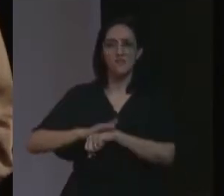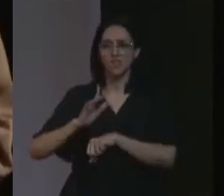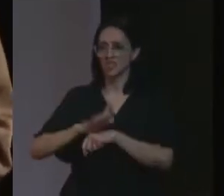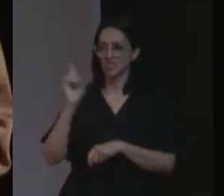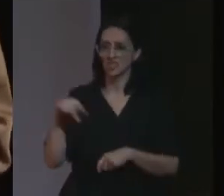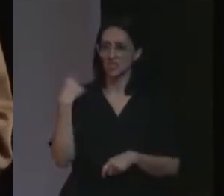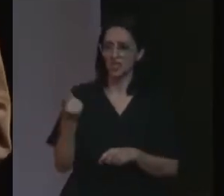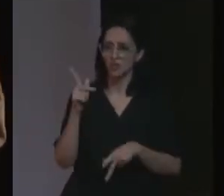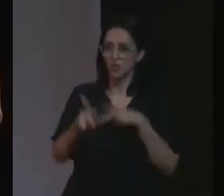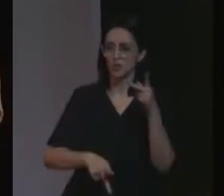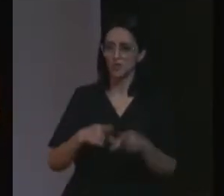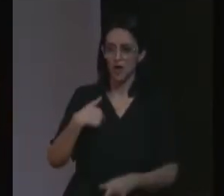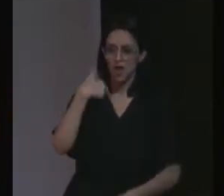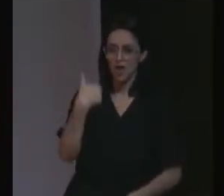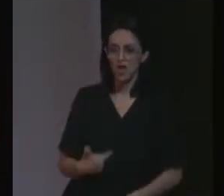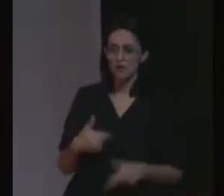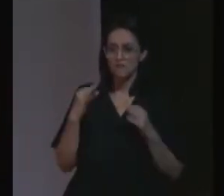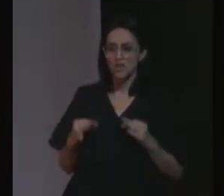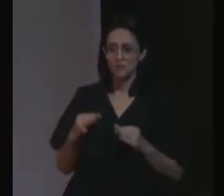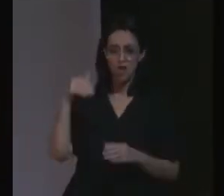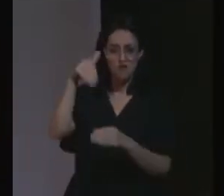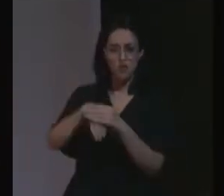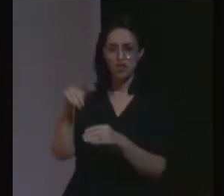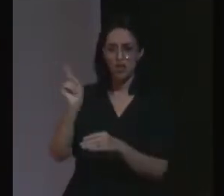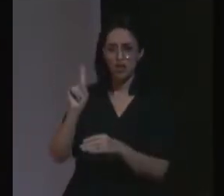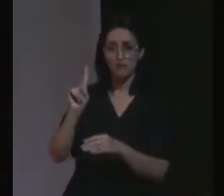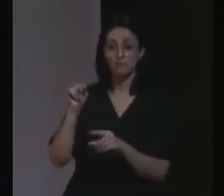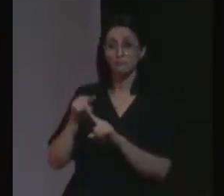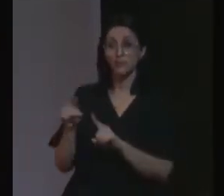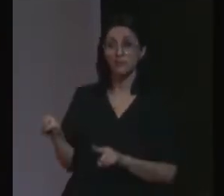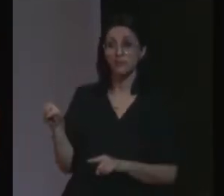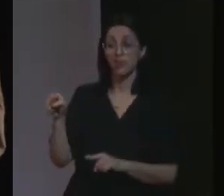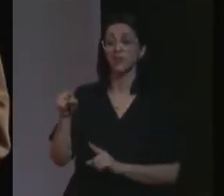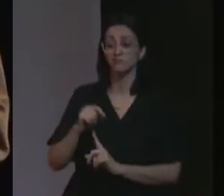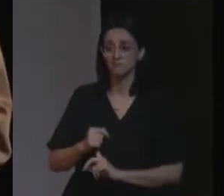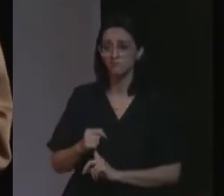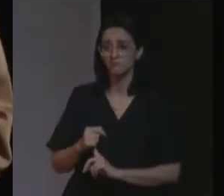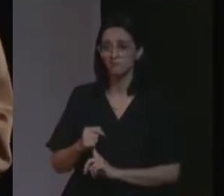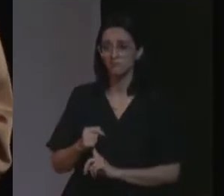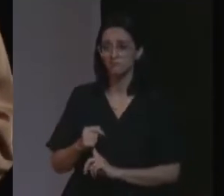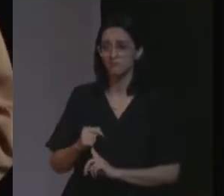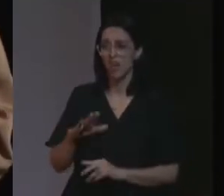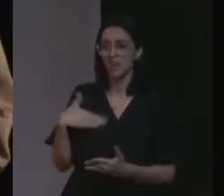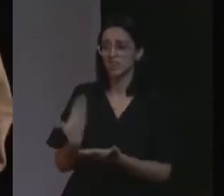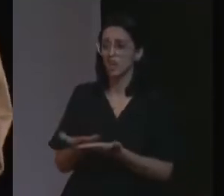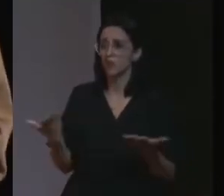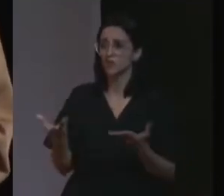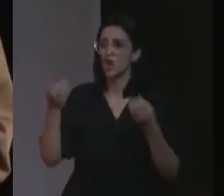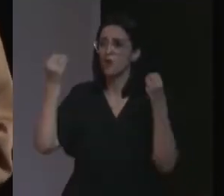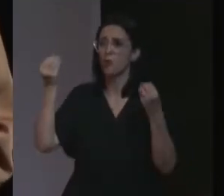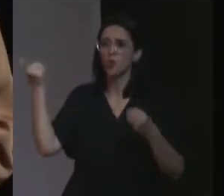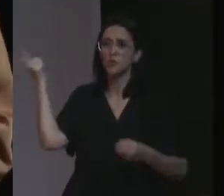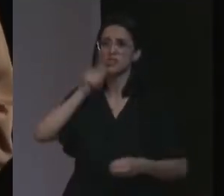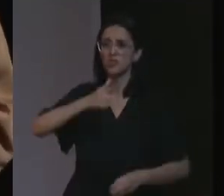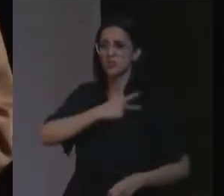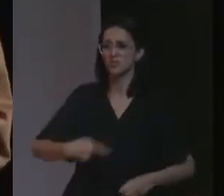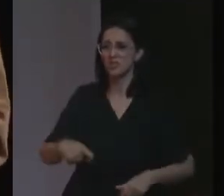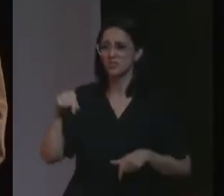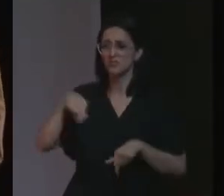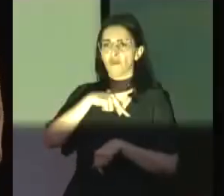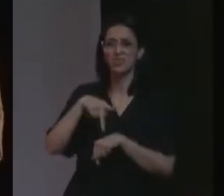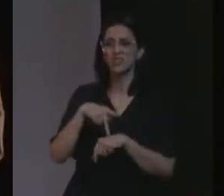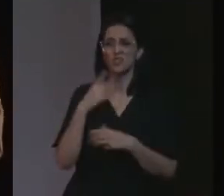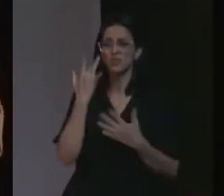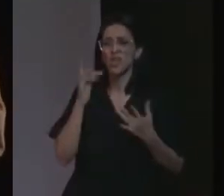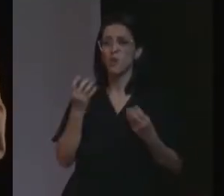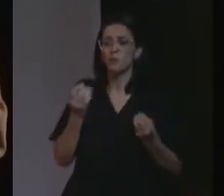pela nossa população. Eu mesmo não votei nele, mas ele estava lá. Não sei justificar até hoje como ele chegou a ser o presidente desse país.